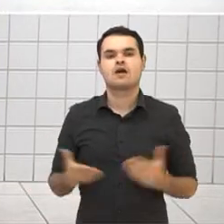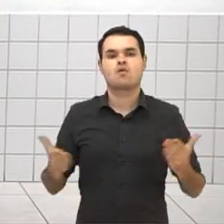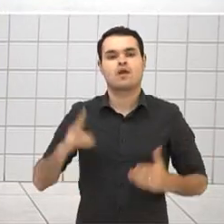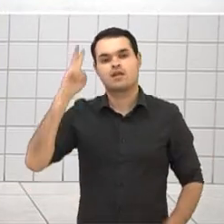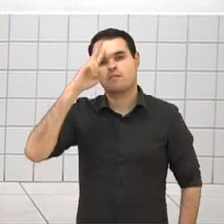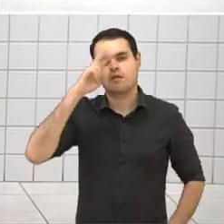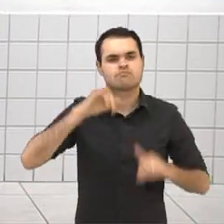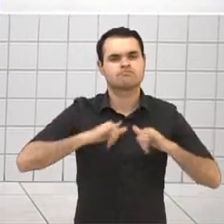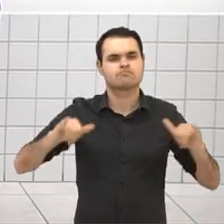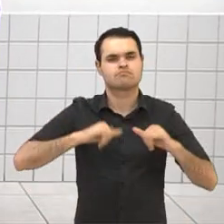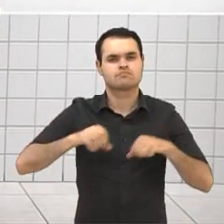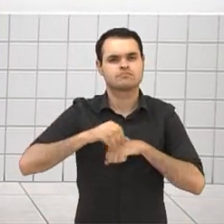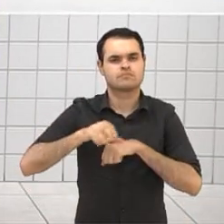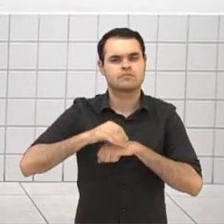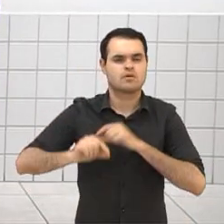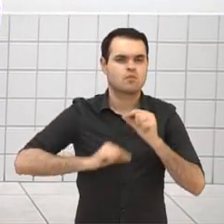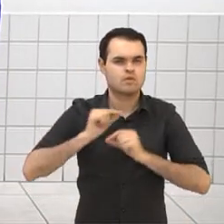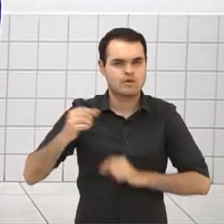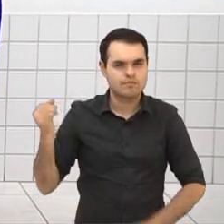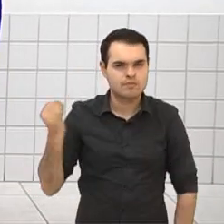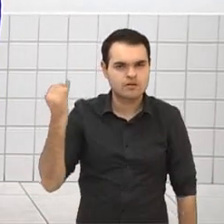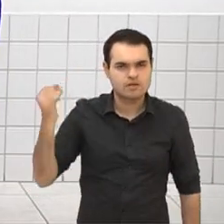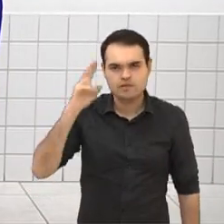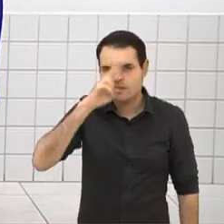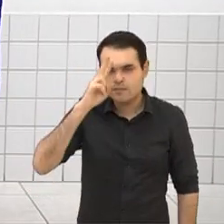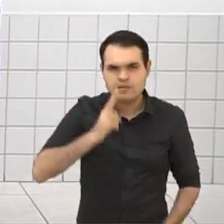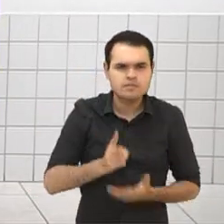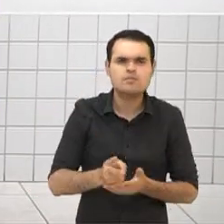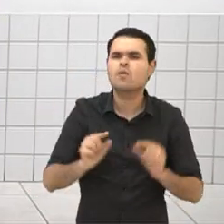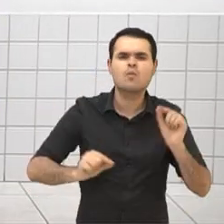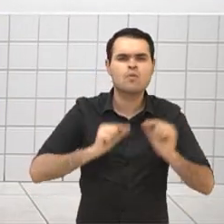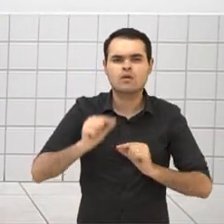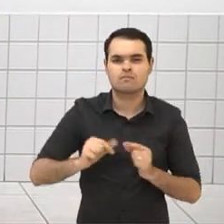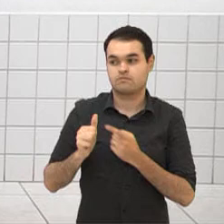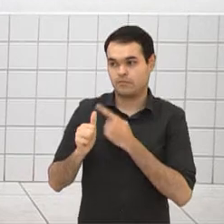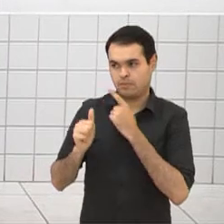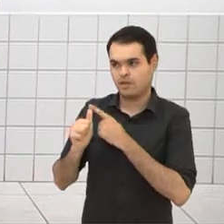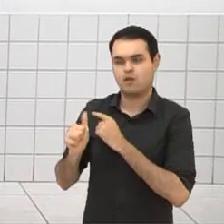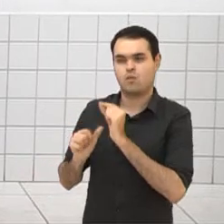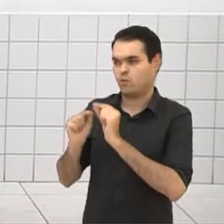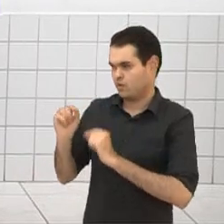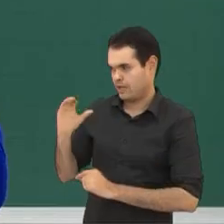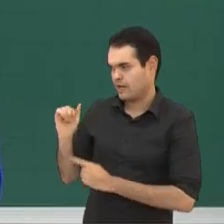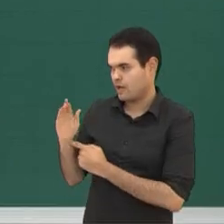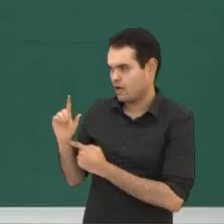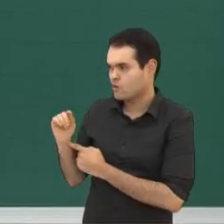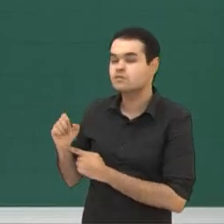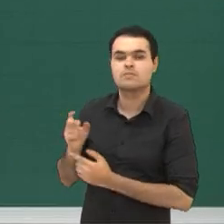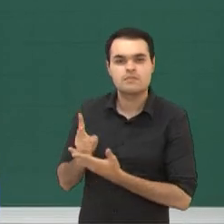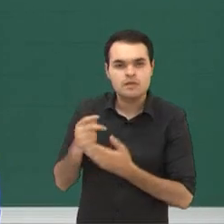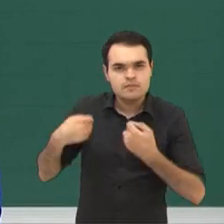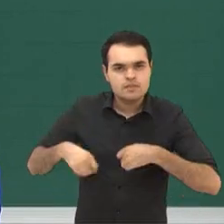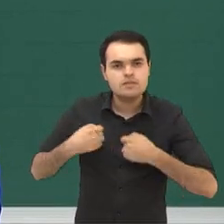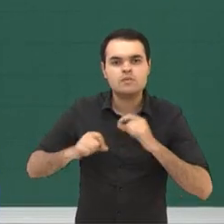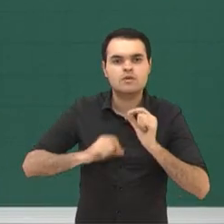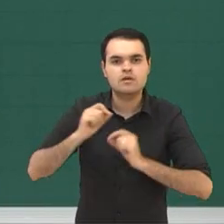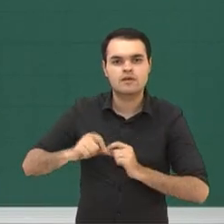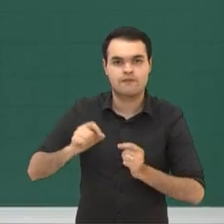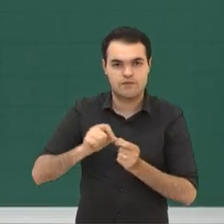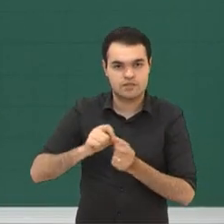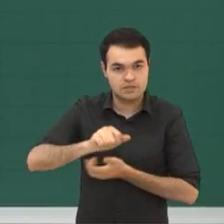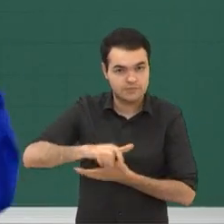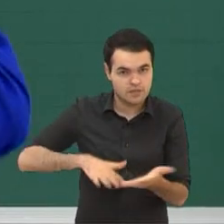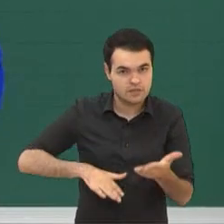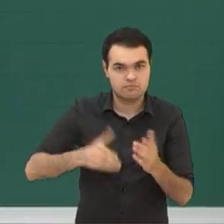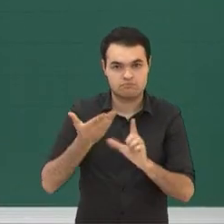aqueles recadinhos importantes? O que é importante a gente lembrar a galera sempre aí, teacher? Primeiro, professor Carlos, lembrarmos sempre de fazer as atividades do